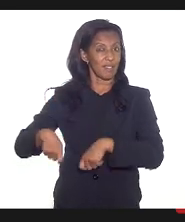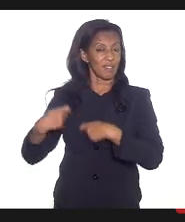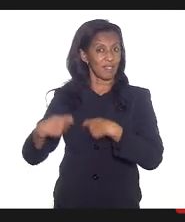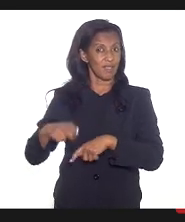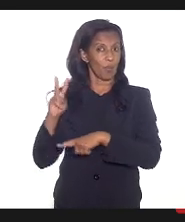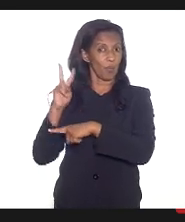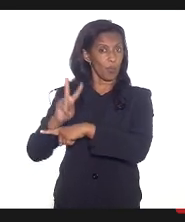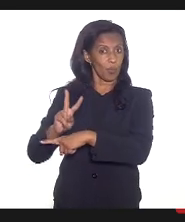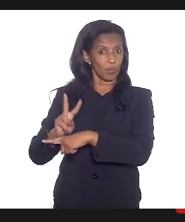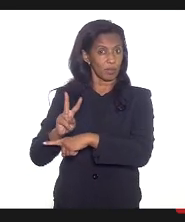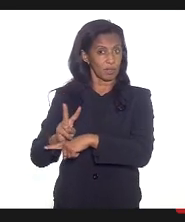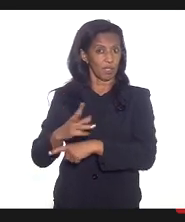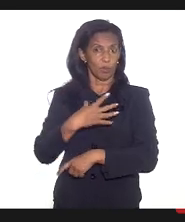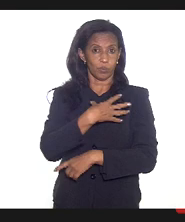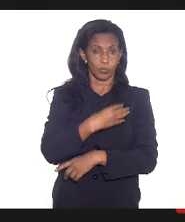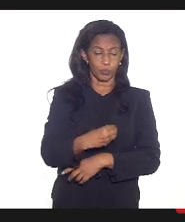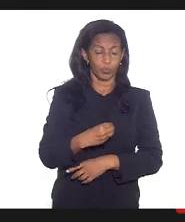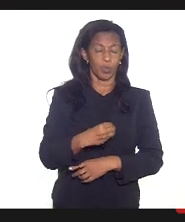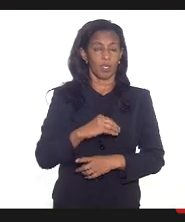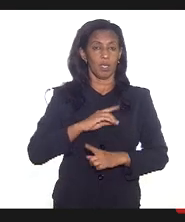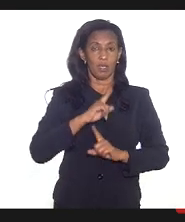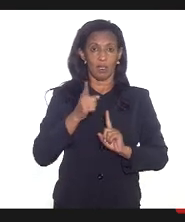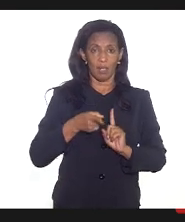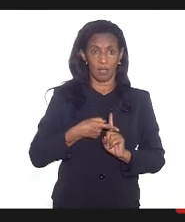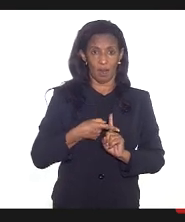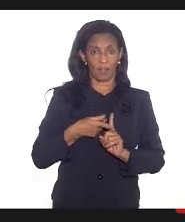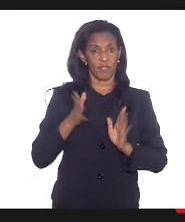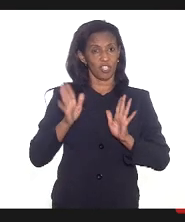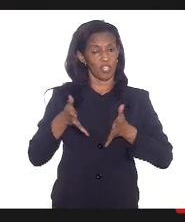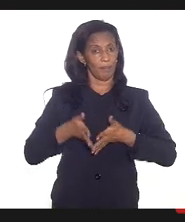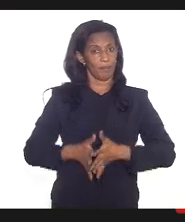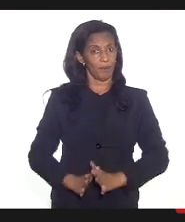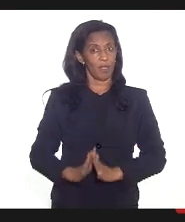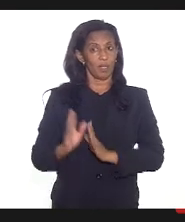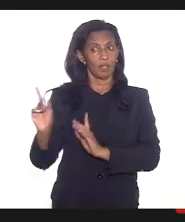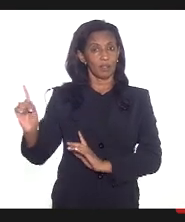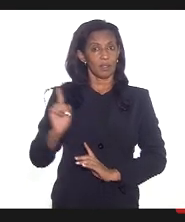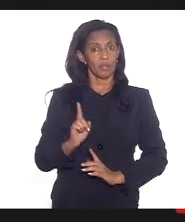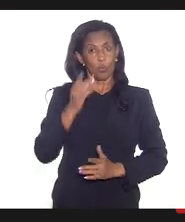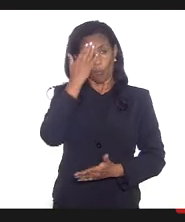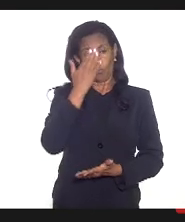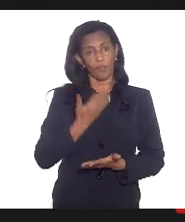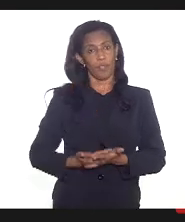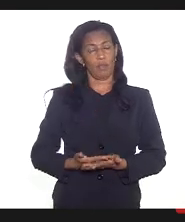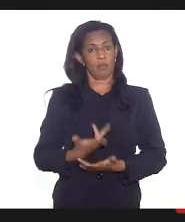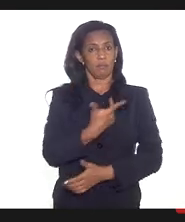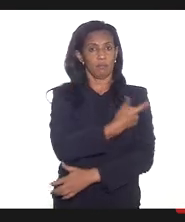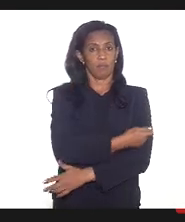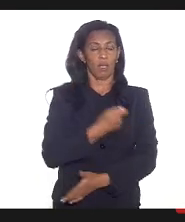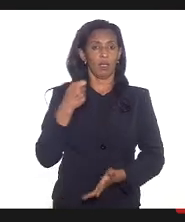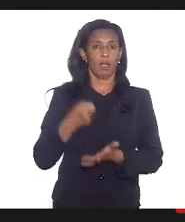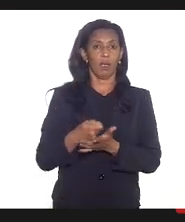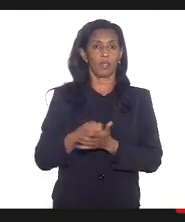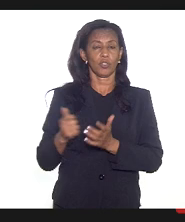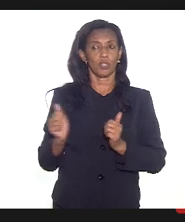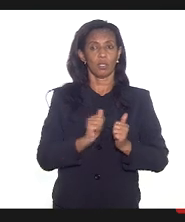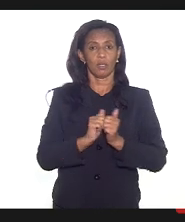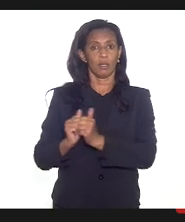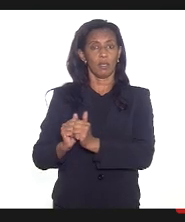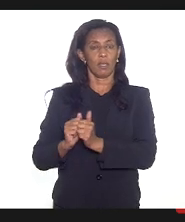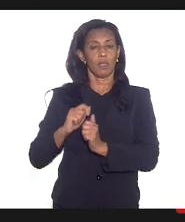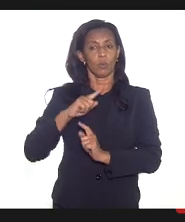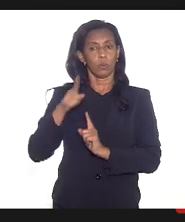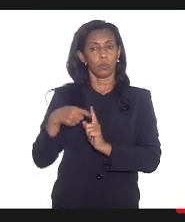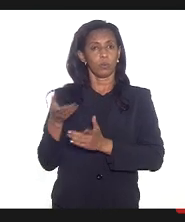de proteger as lactantes coéperas e gestantes trazê-las com confiança para a vacinação garantir o acompanhamento do pré